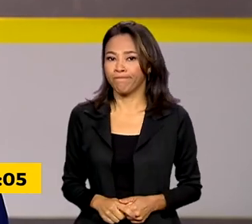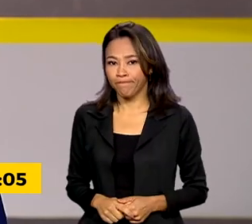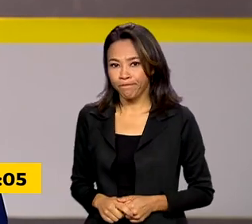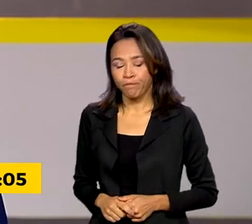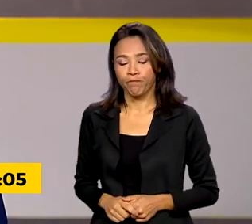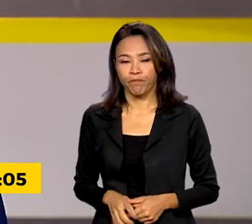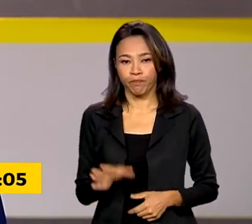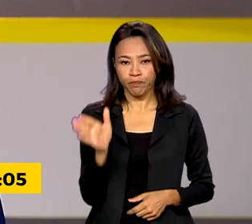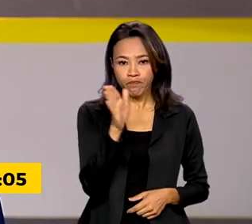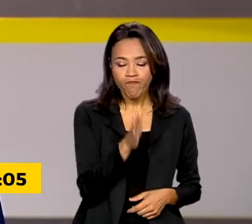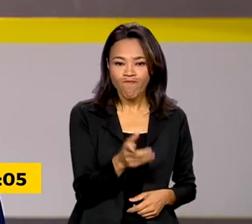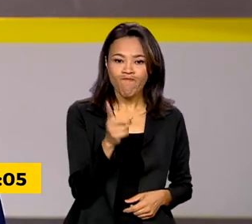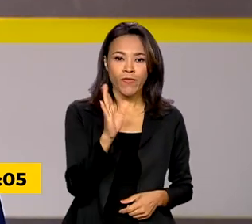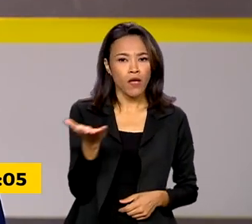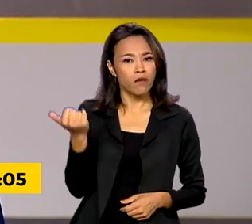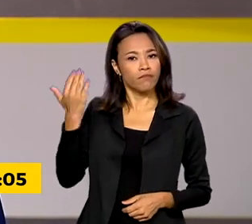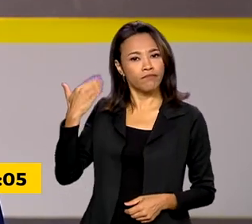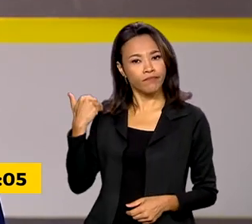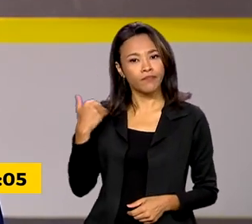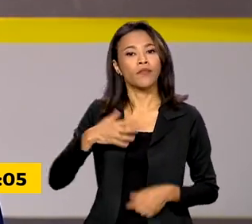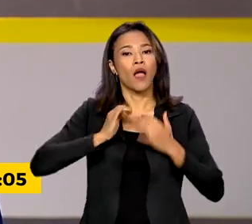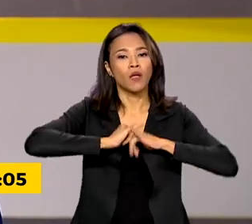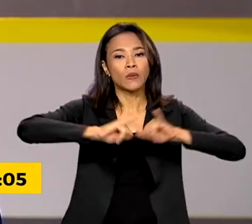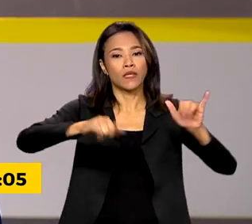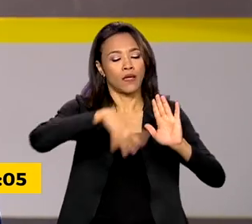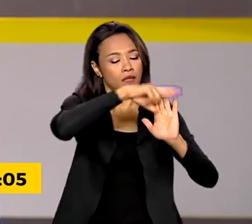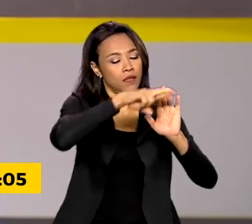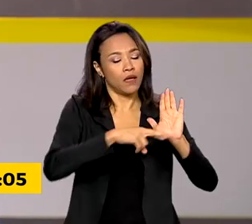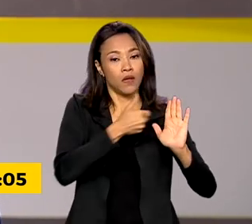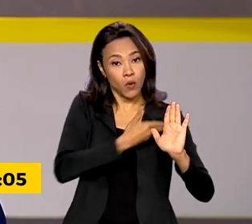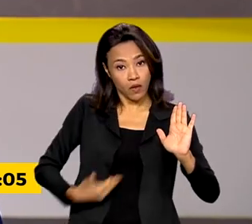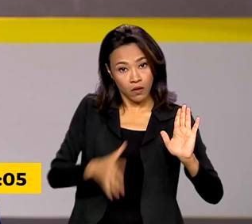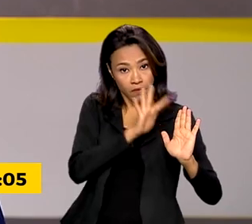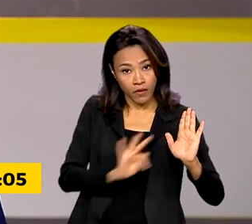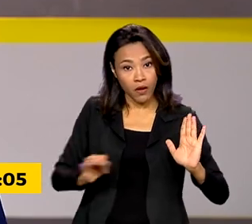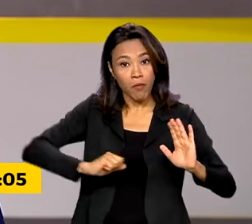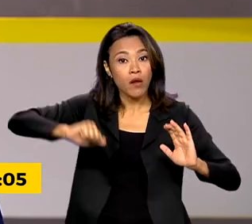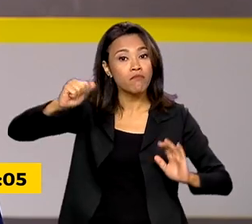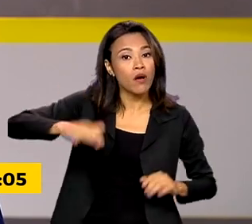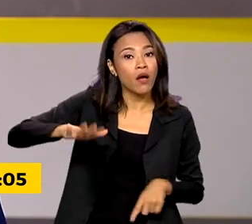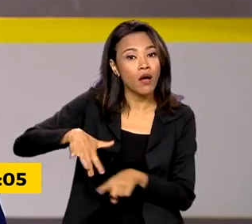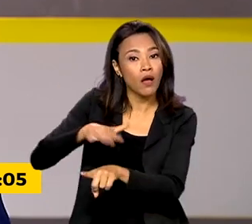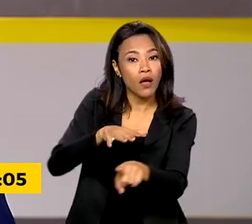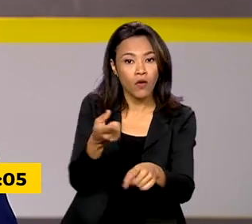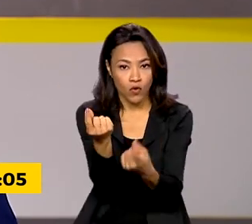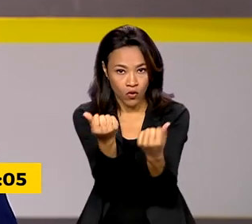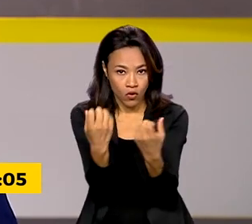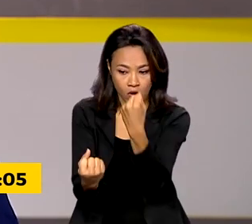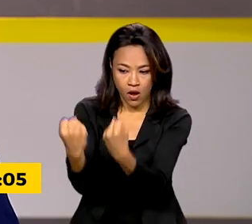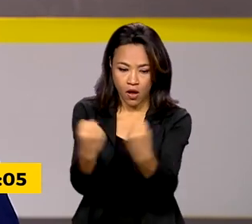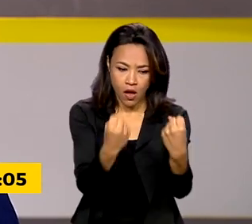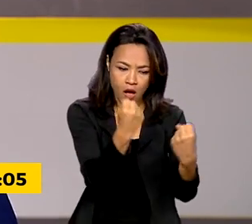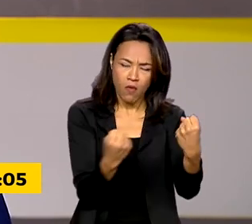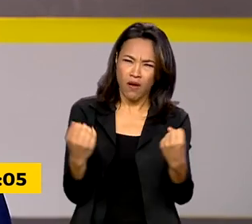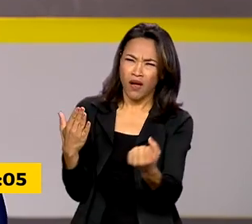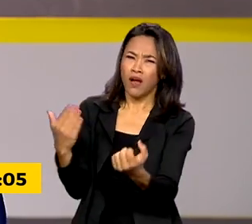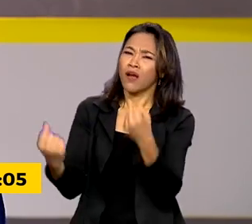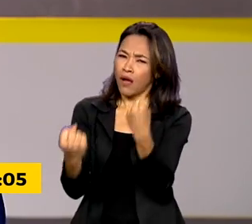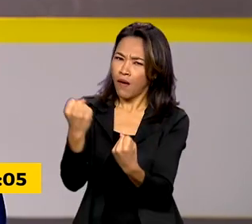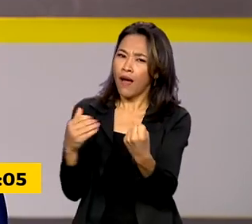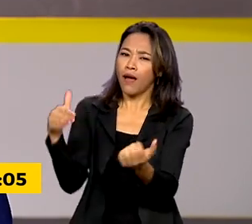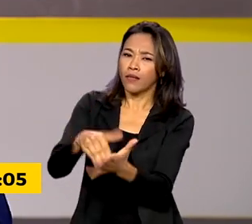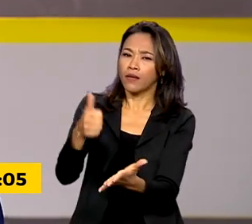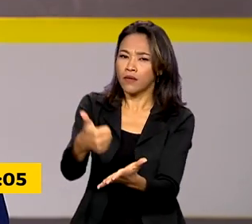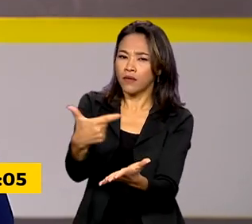Com as medidas anunciadas pelo governo federal para baratear os preços dos veículos, carros que custam até 120